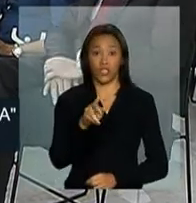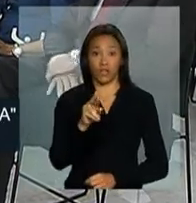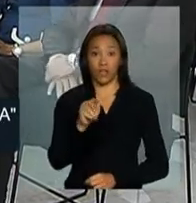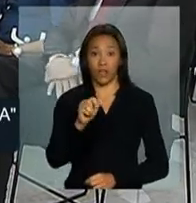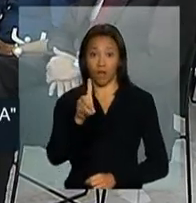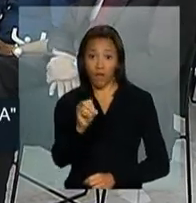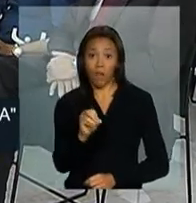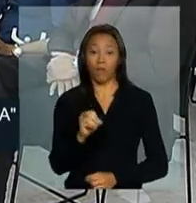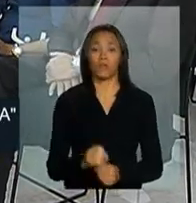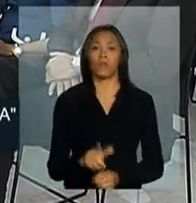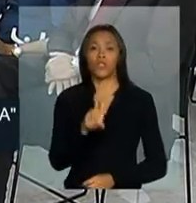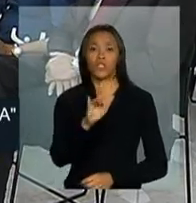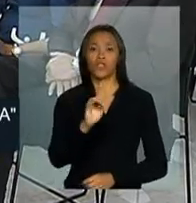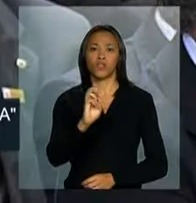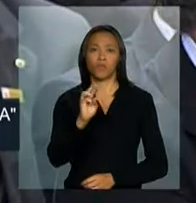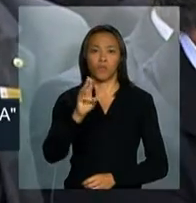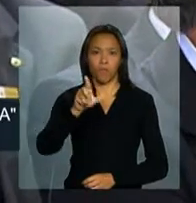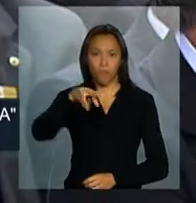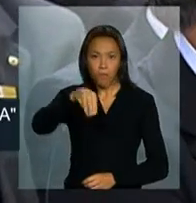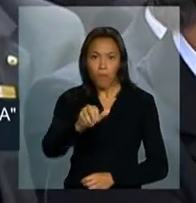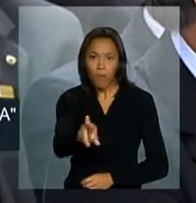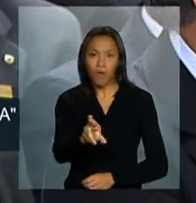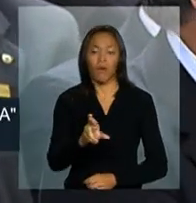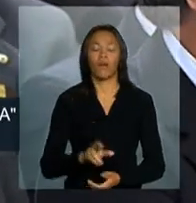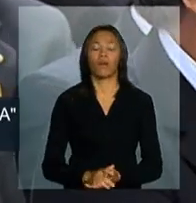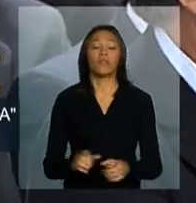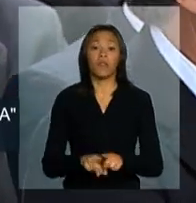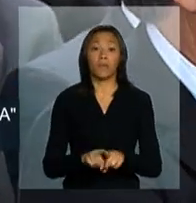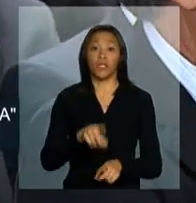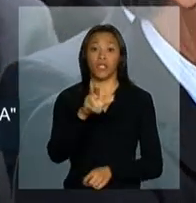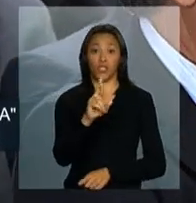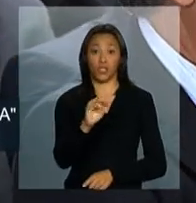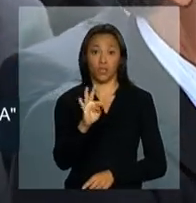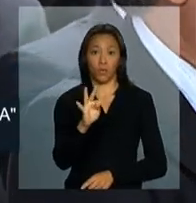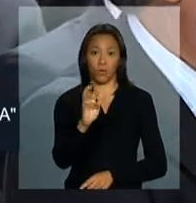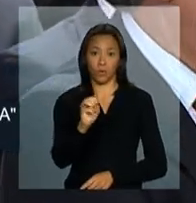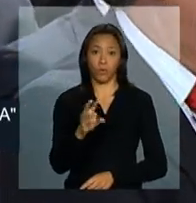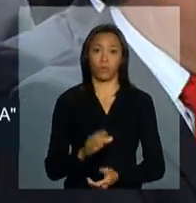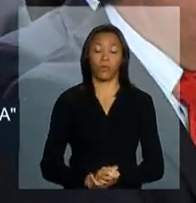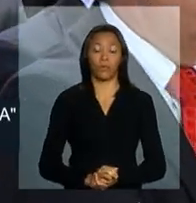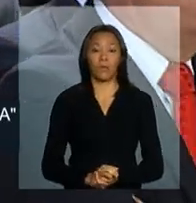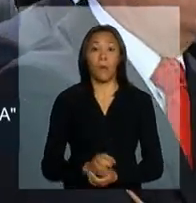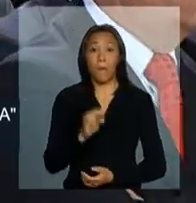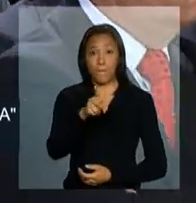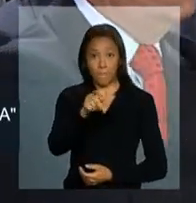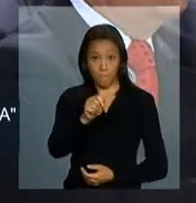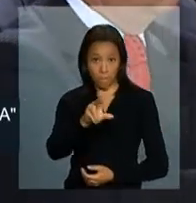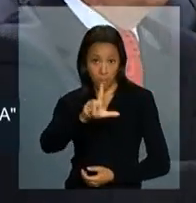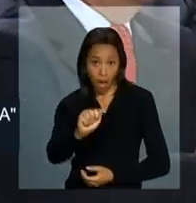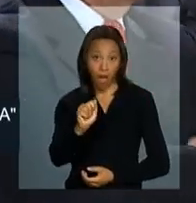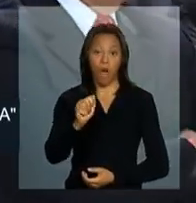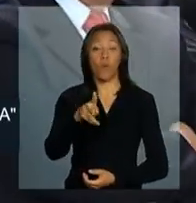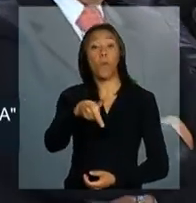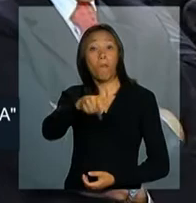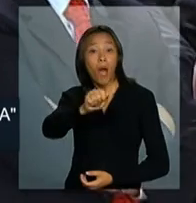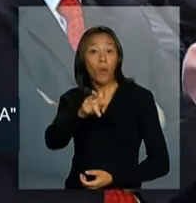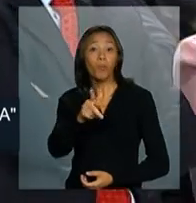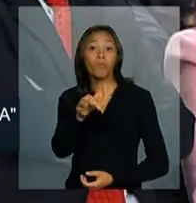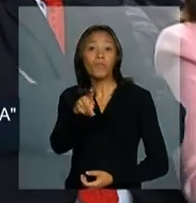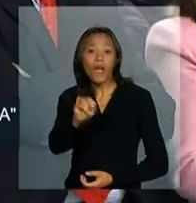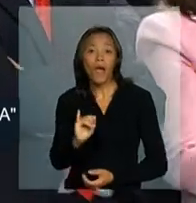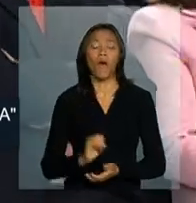Magela, Gilmar Machado, Giroto, Lucício Aynac, Paulo Maluf, Paulo Piau,